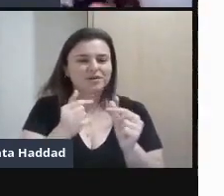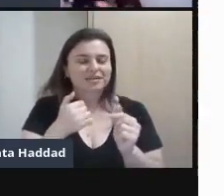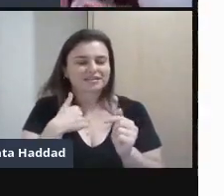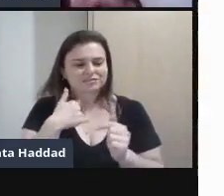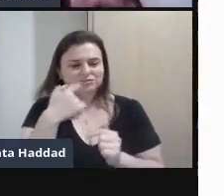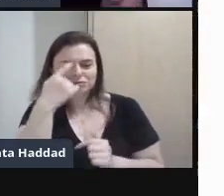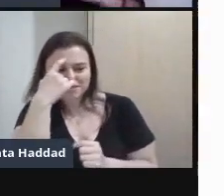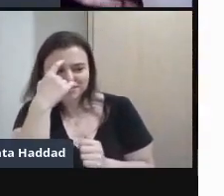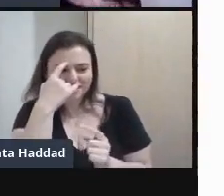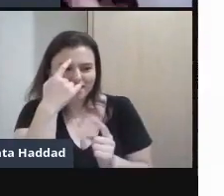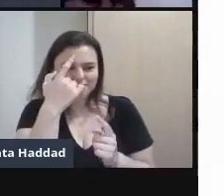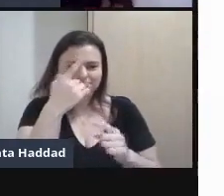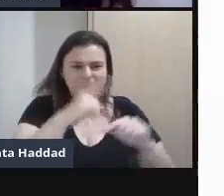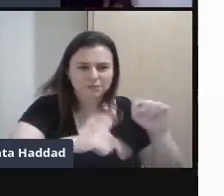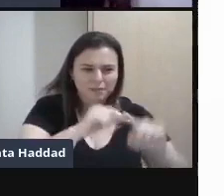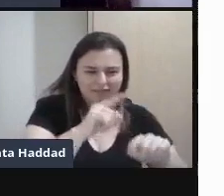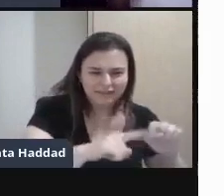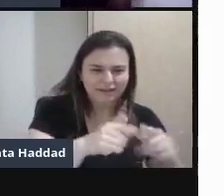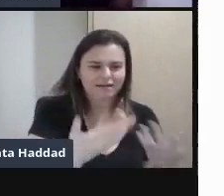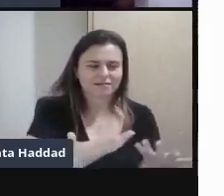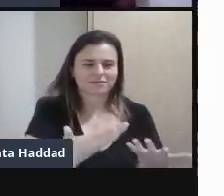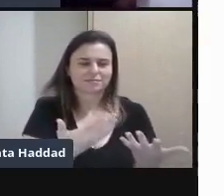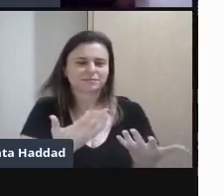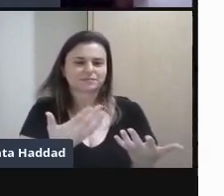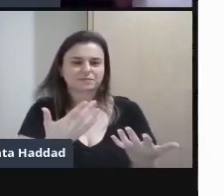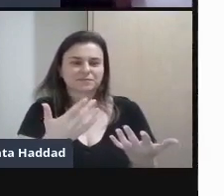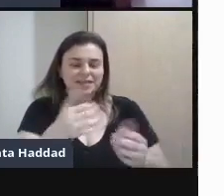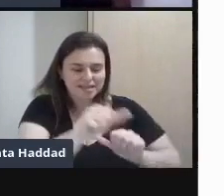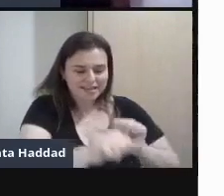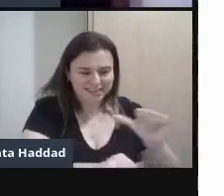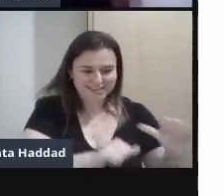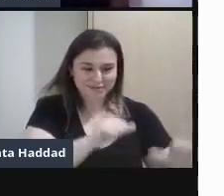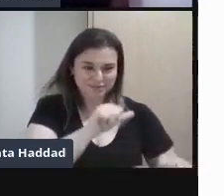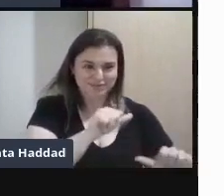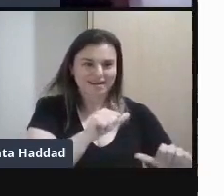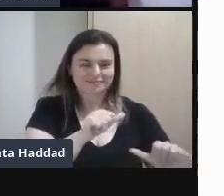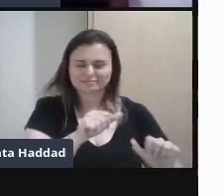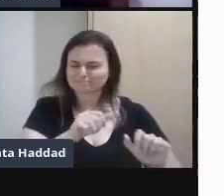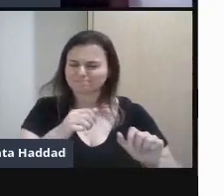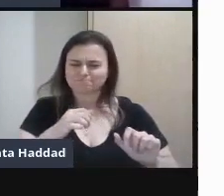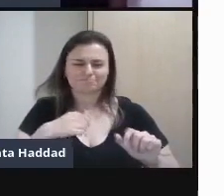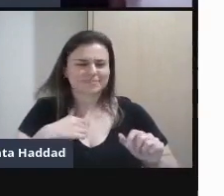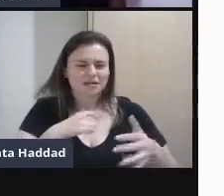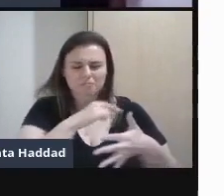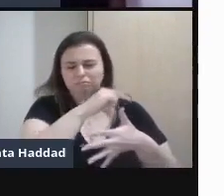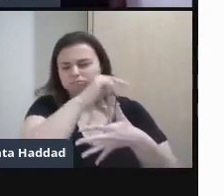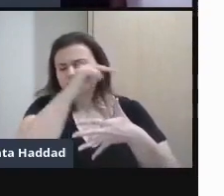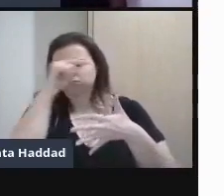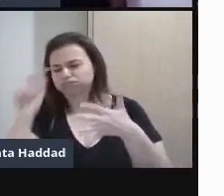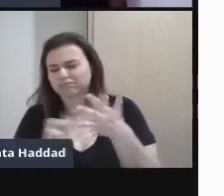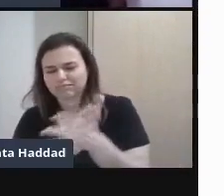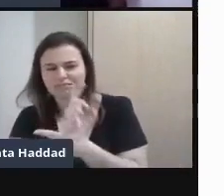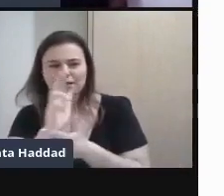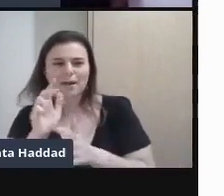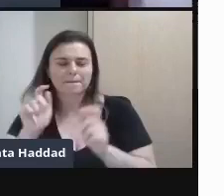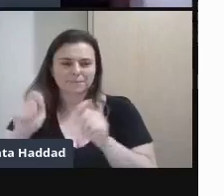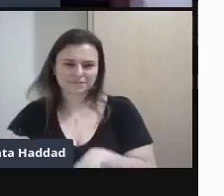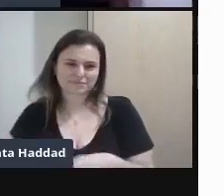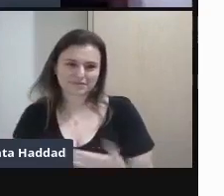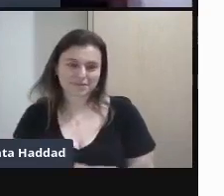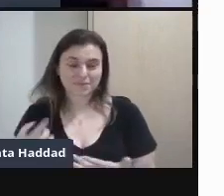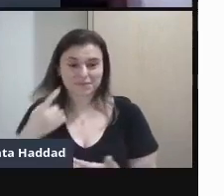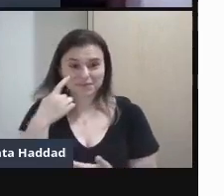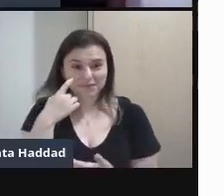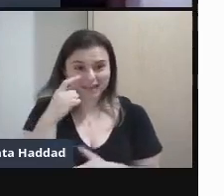E transformar esse objeto Em tantas outras possibilidades Olha quem tá aqui Que